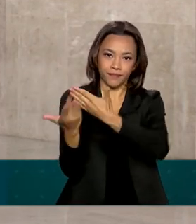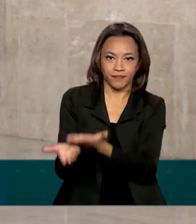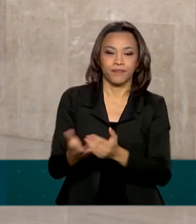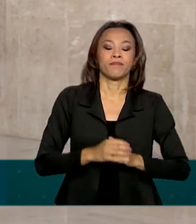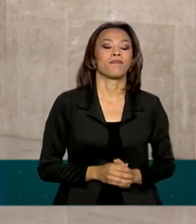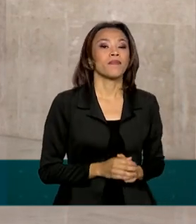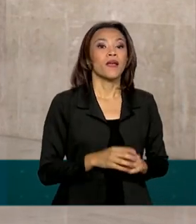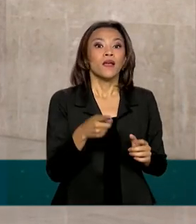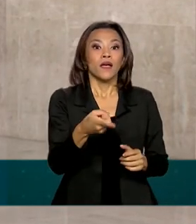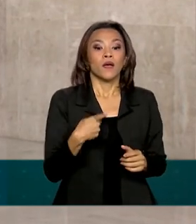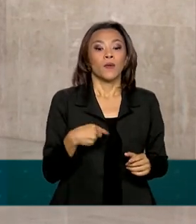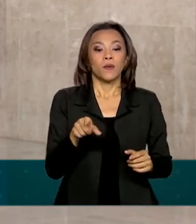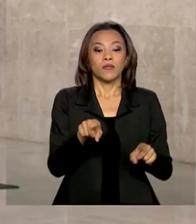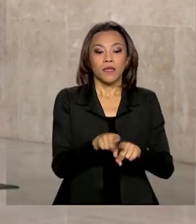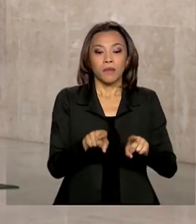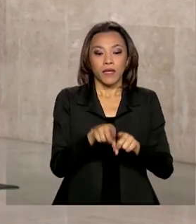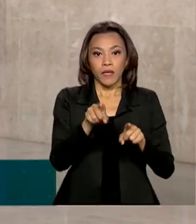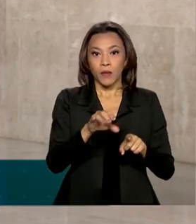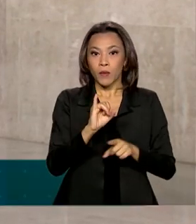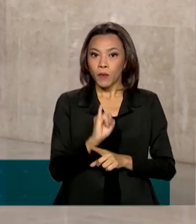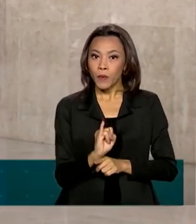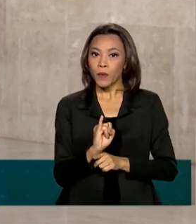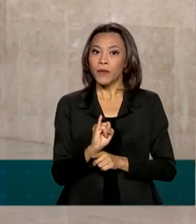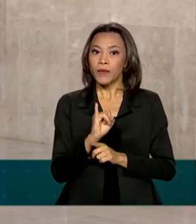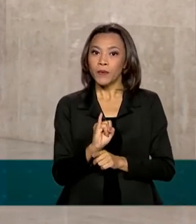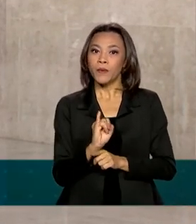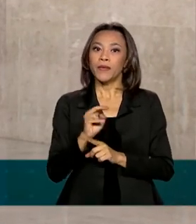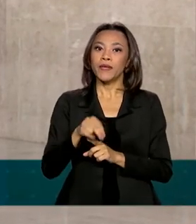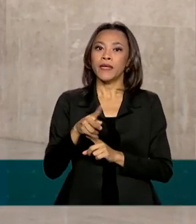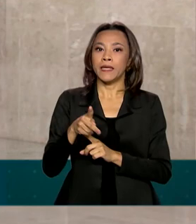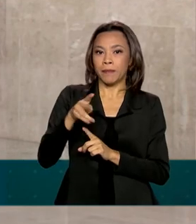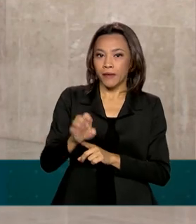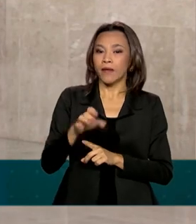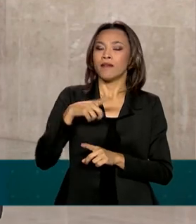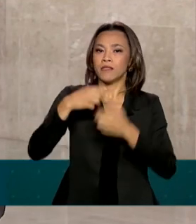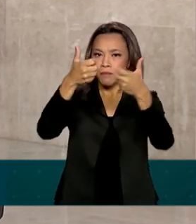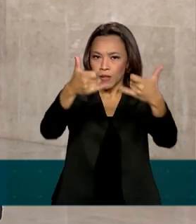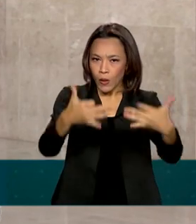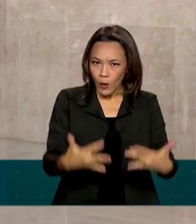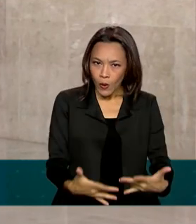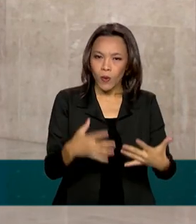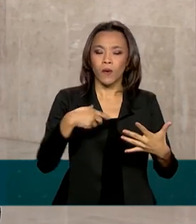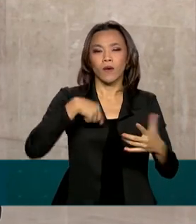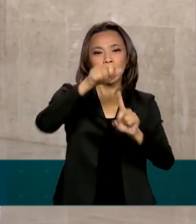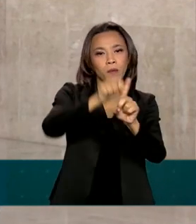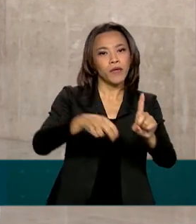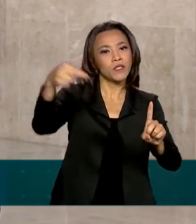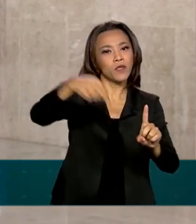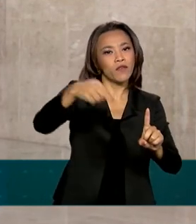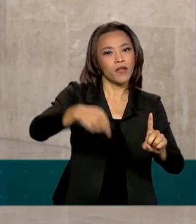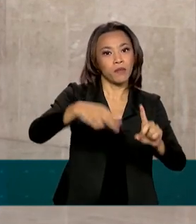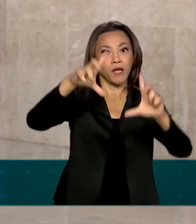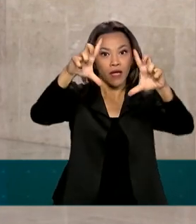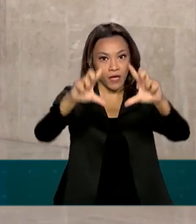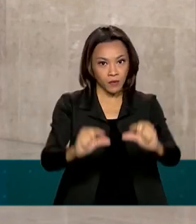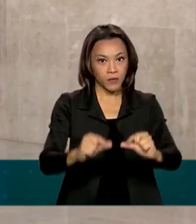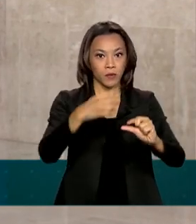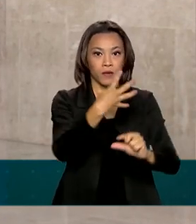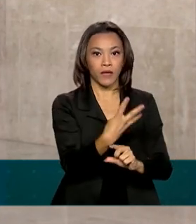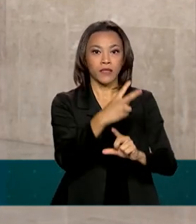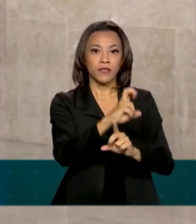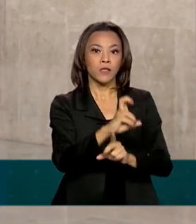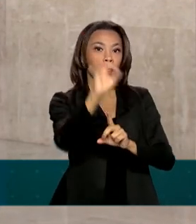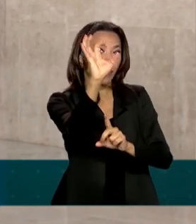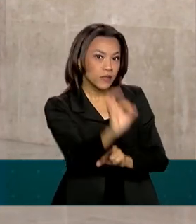Instituto Nacional de Pesquisas Espaciais, o INPE, os avisos de desmatamento na Amazônia neste mês de novembro caíram 45%